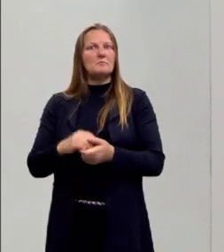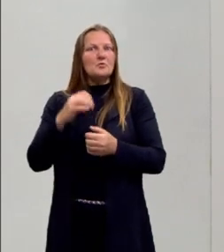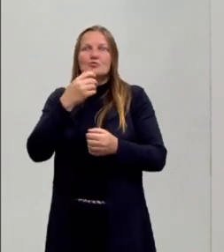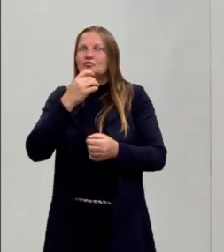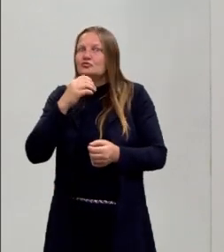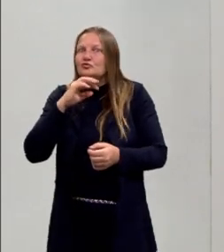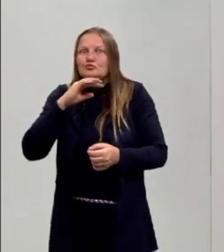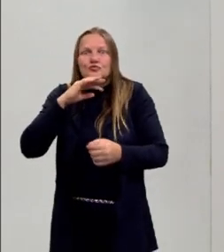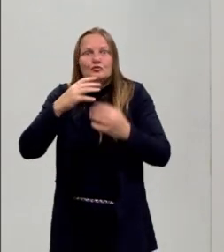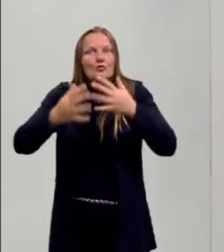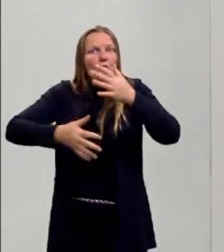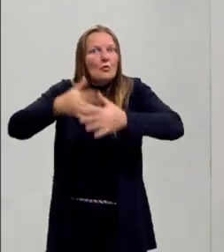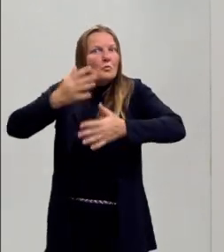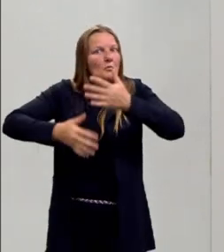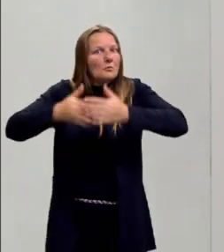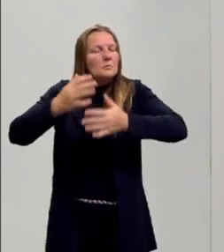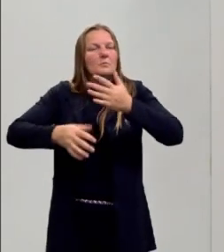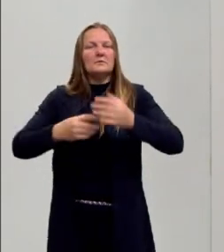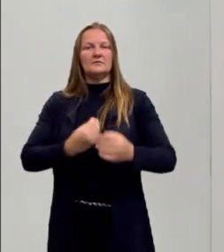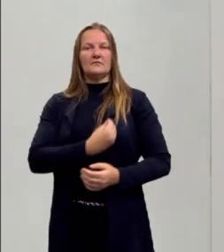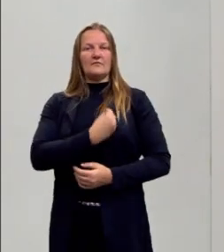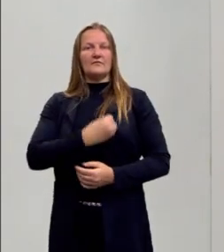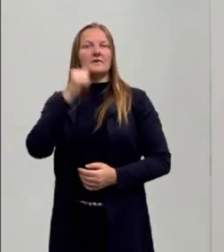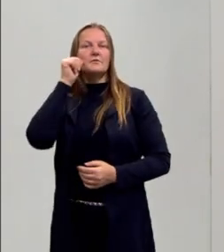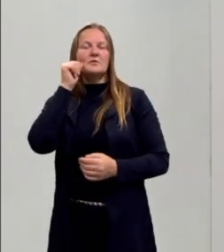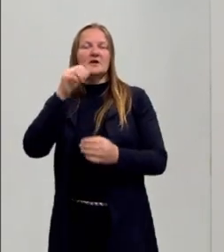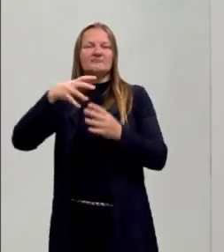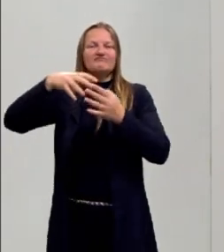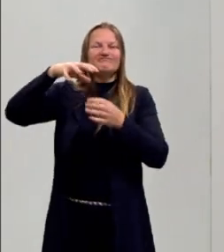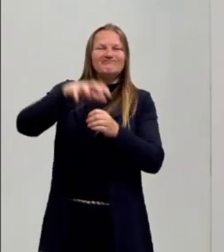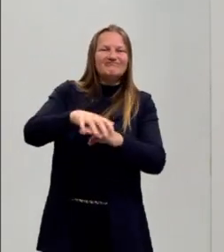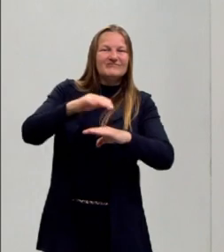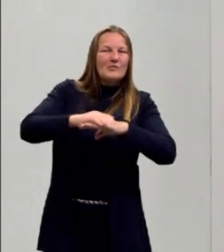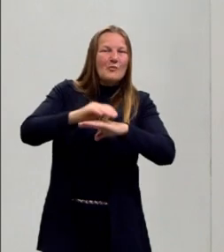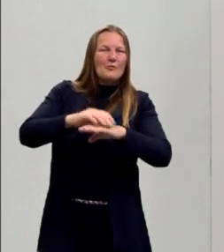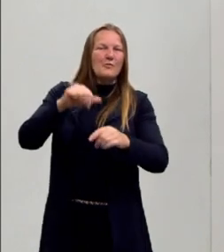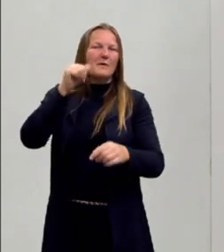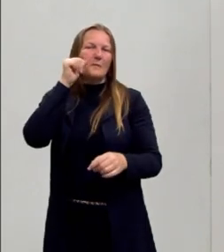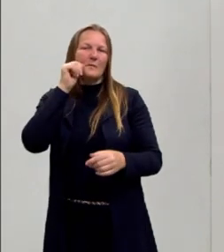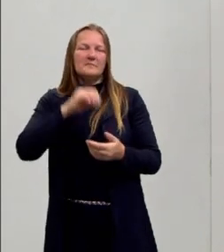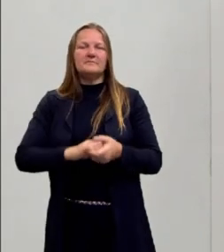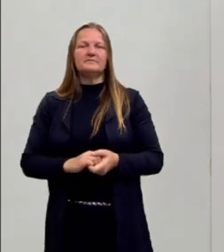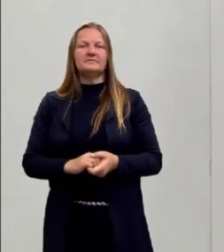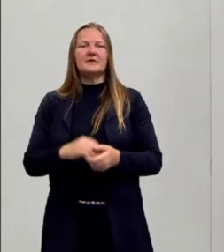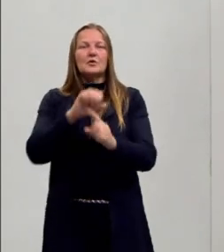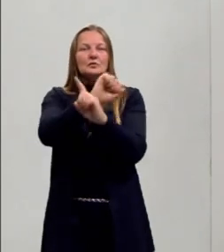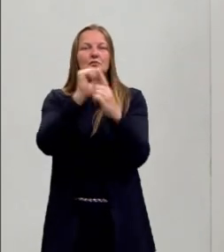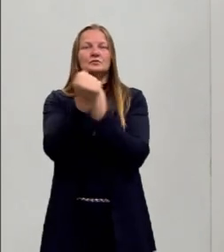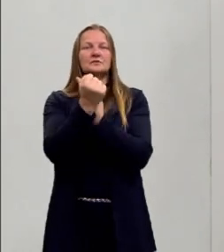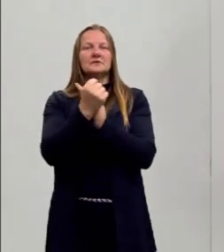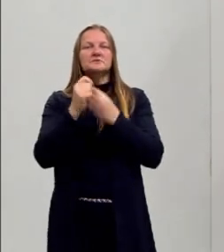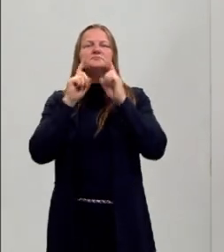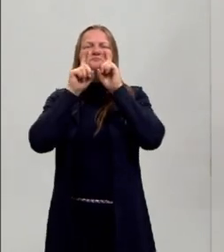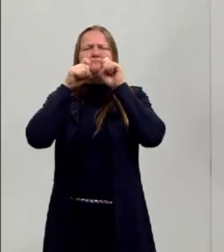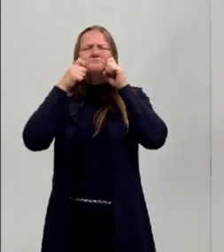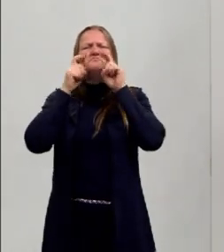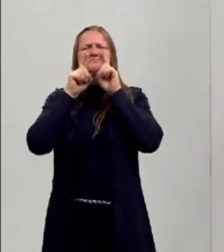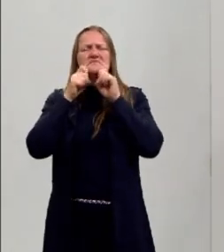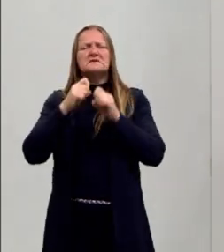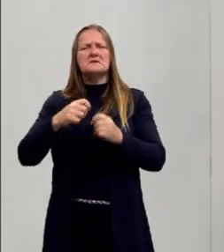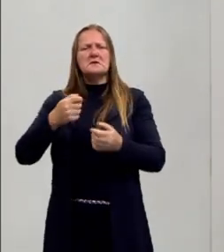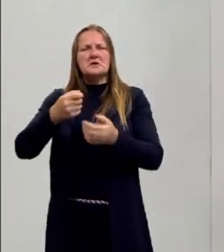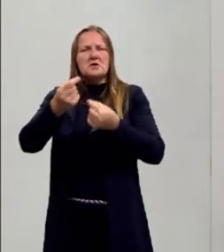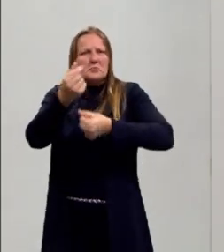mulheres. E a gente herdou essas duas concepções na nossa cultura. Essa sociedade patriarcal, organizada na